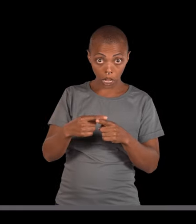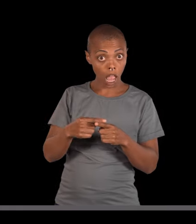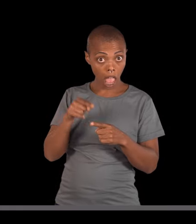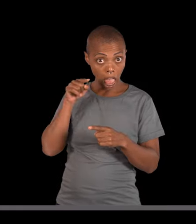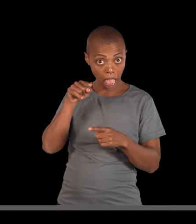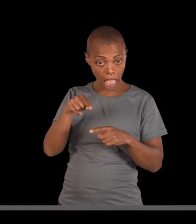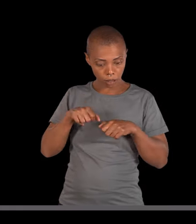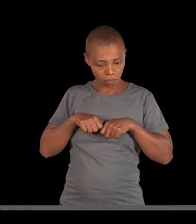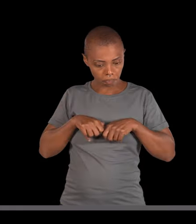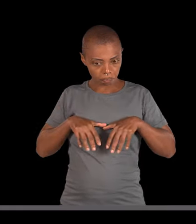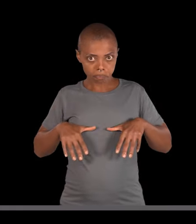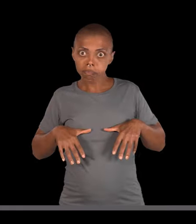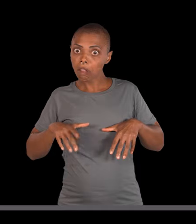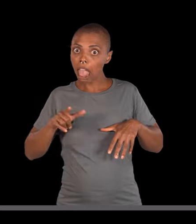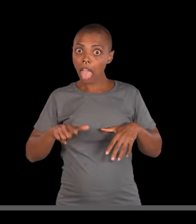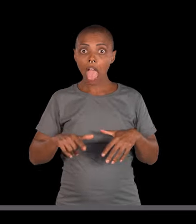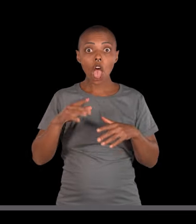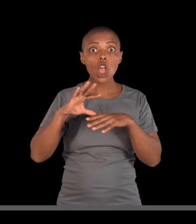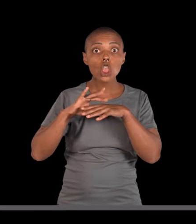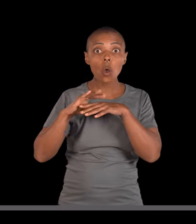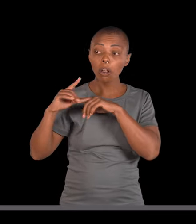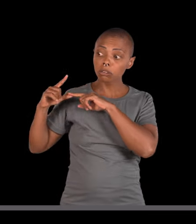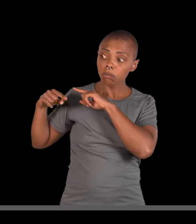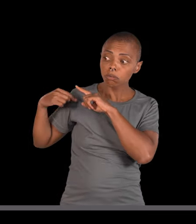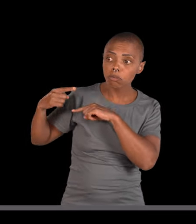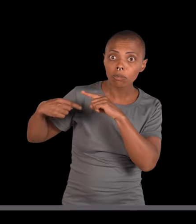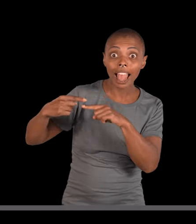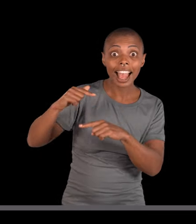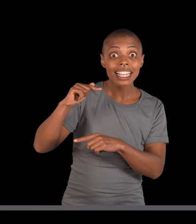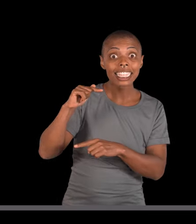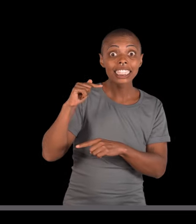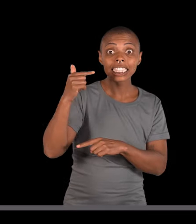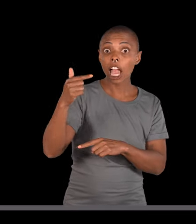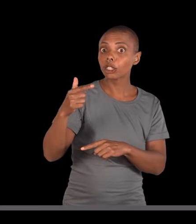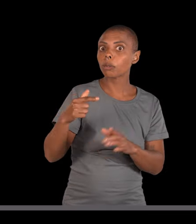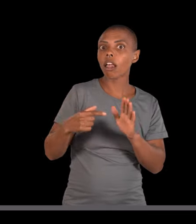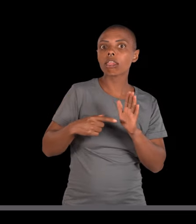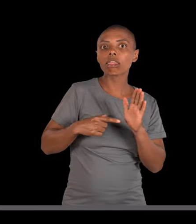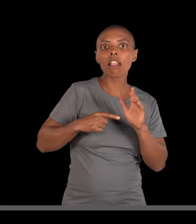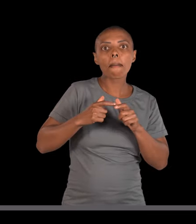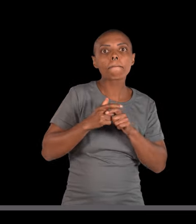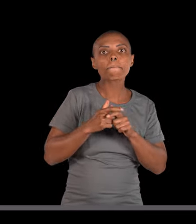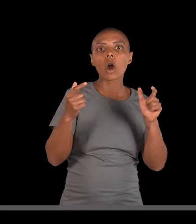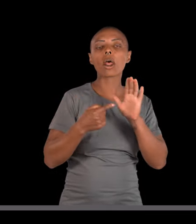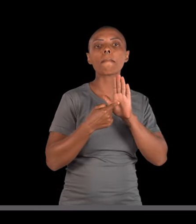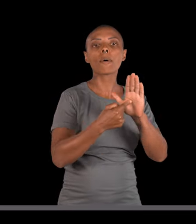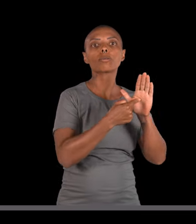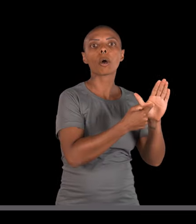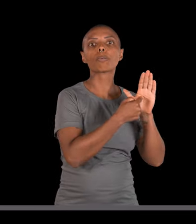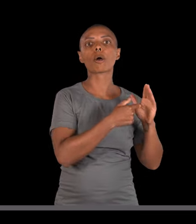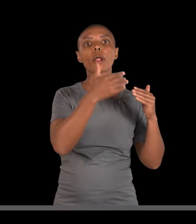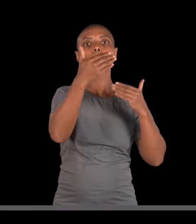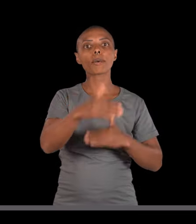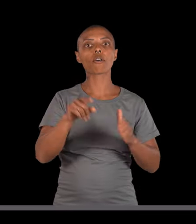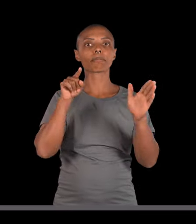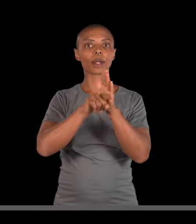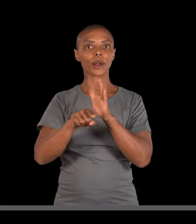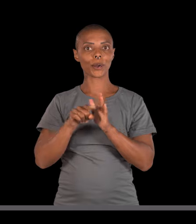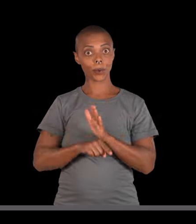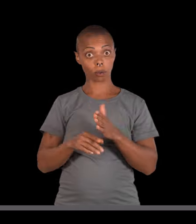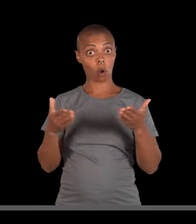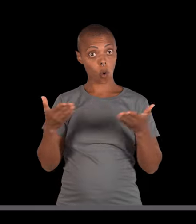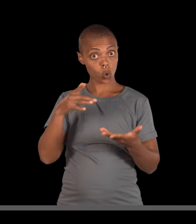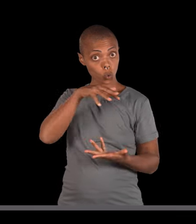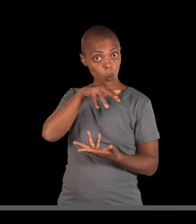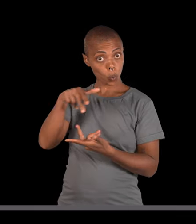porque a fibrose cística é a sétima doença genética que mais aparece nas provas. No mundo, hoje, 70 mil